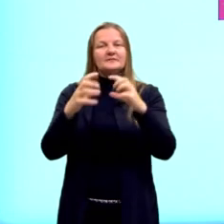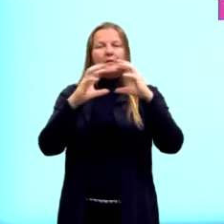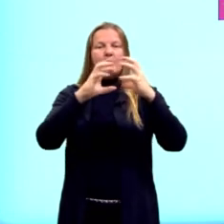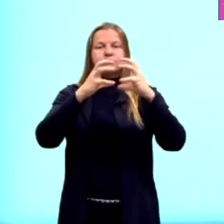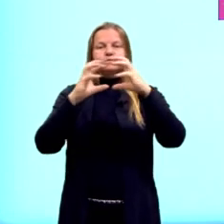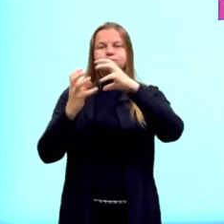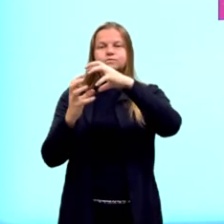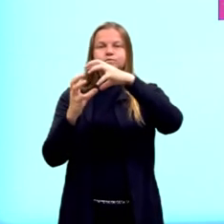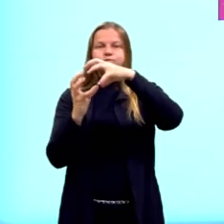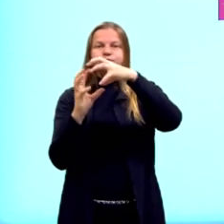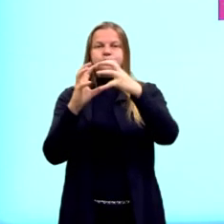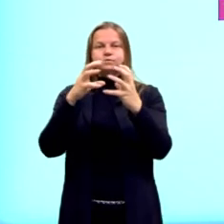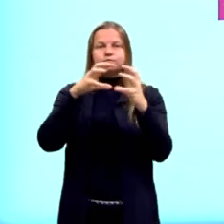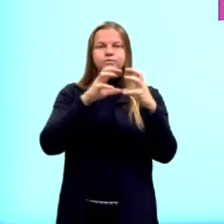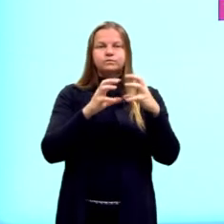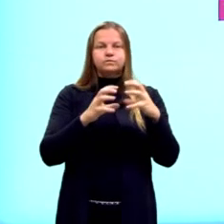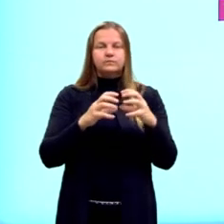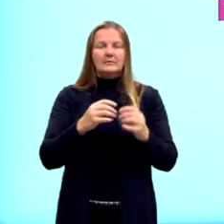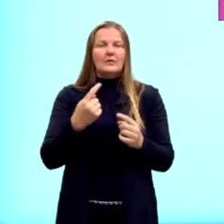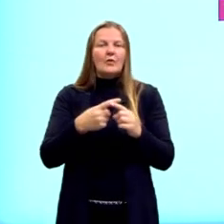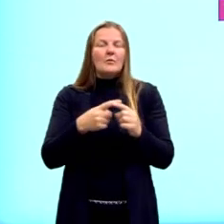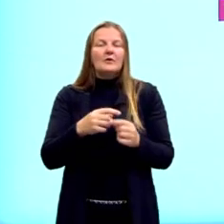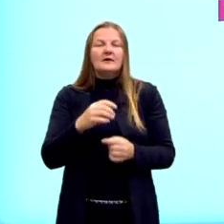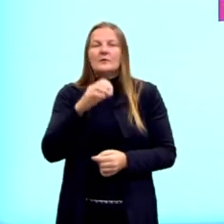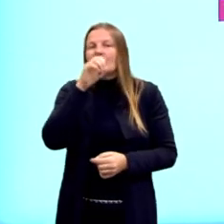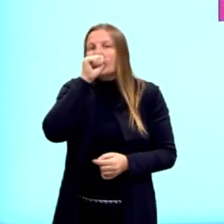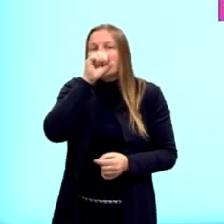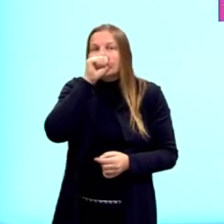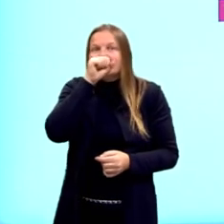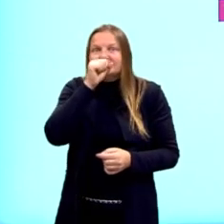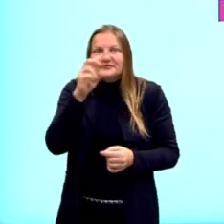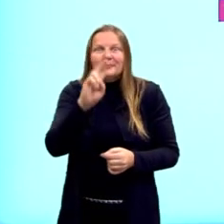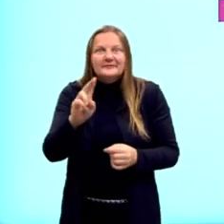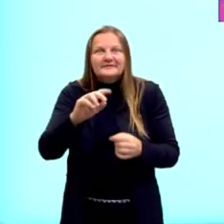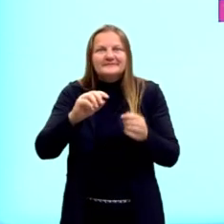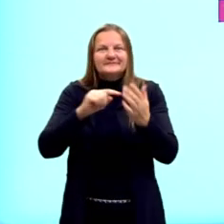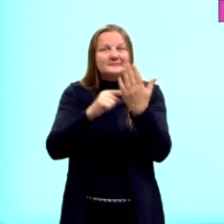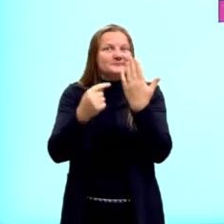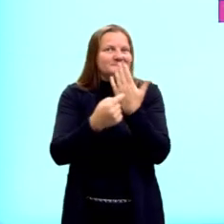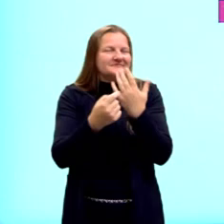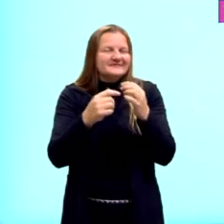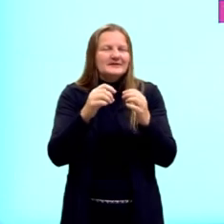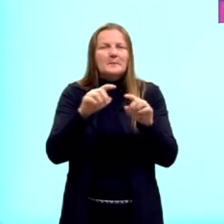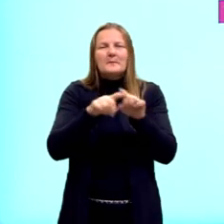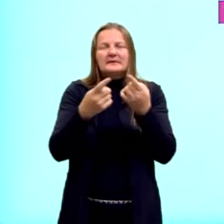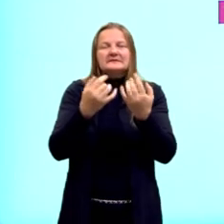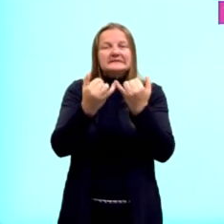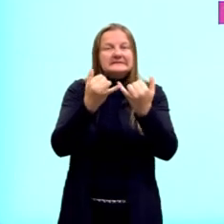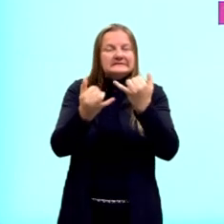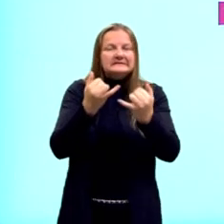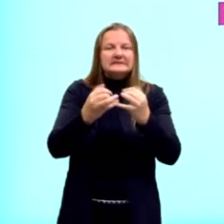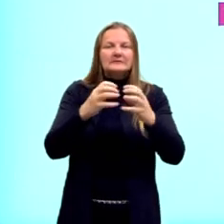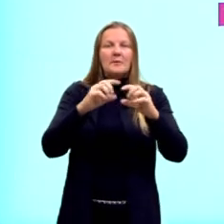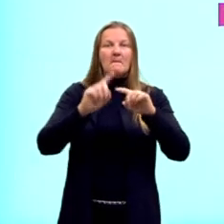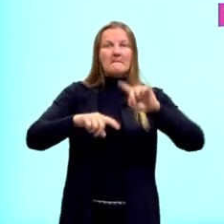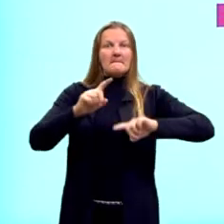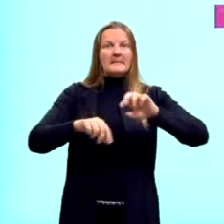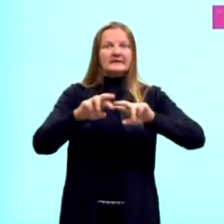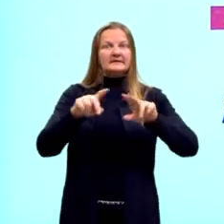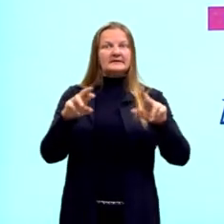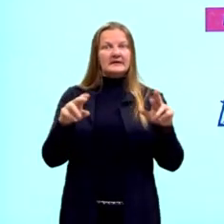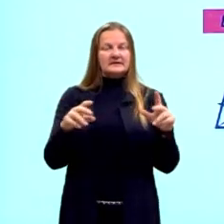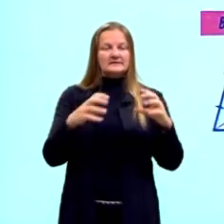Ah, eu vou montar uma pirâmide utilizando laranjas. Mas aqui, então, a gente usa também o que nós chamamos de pontos